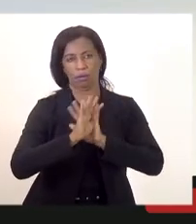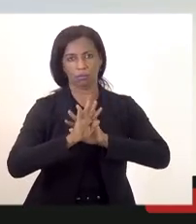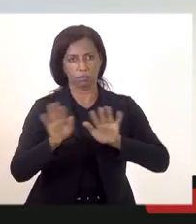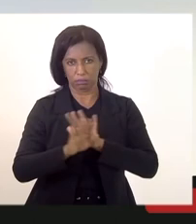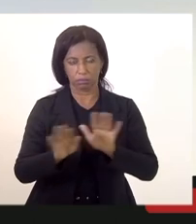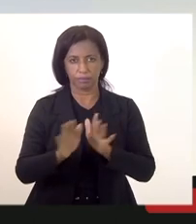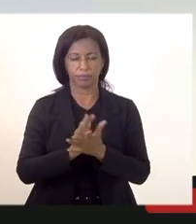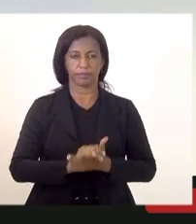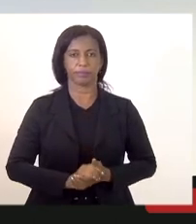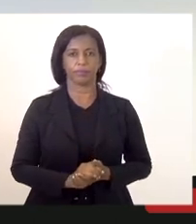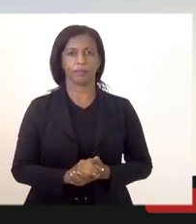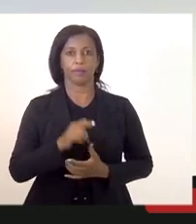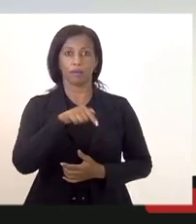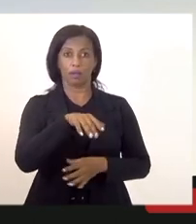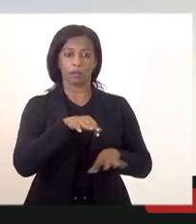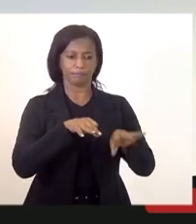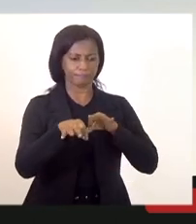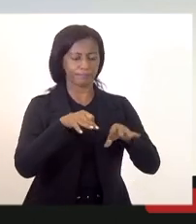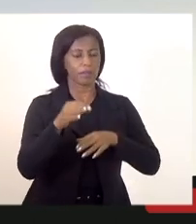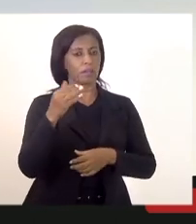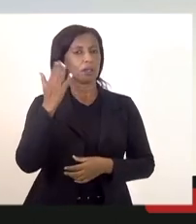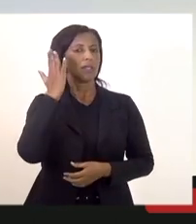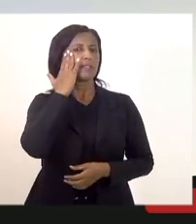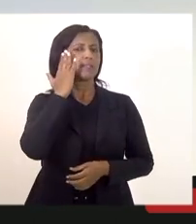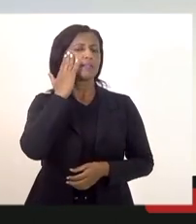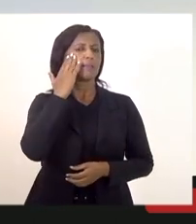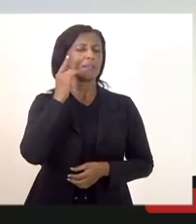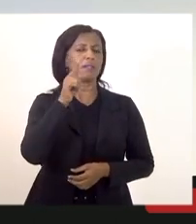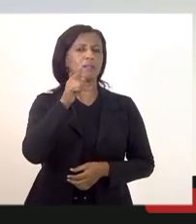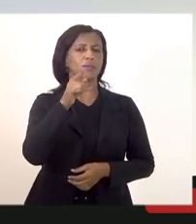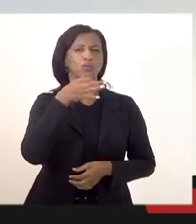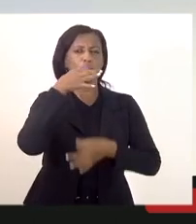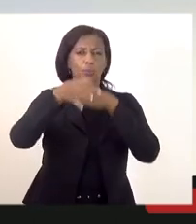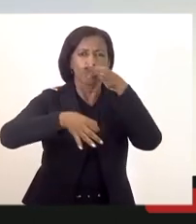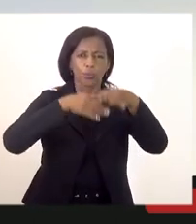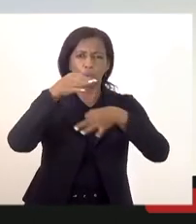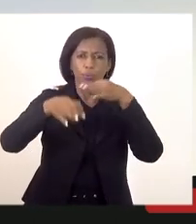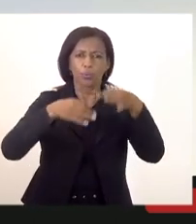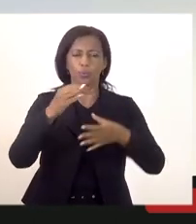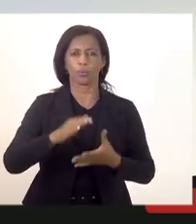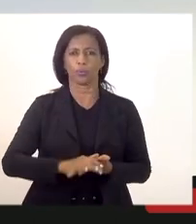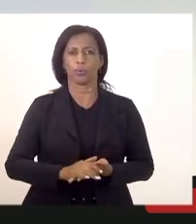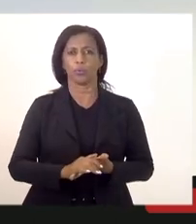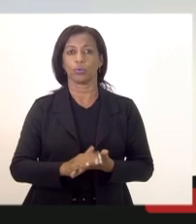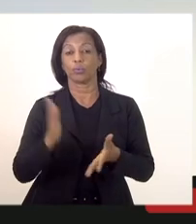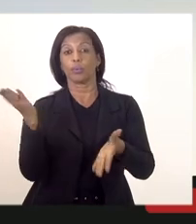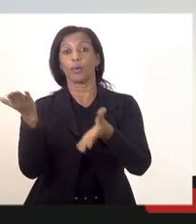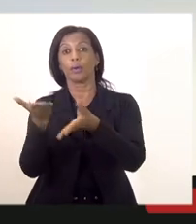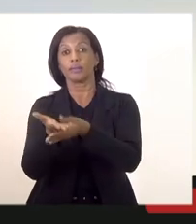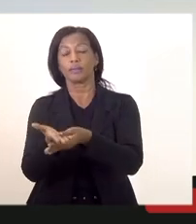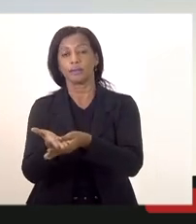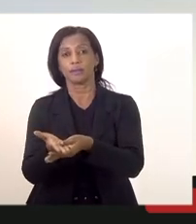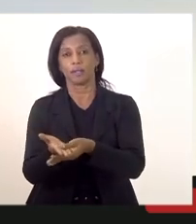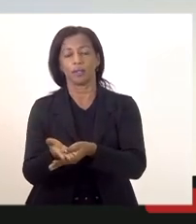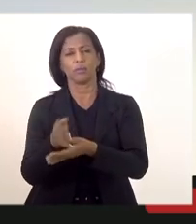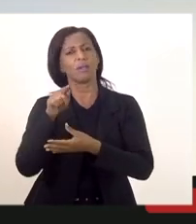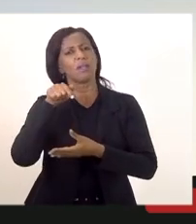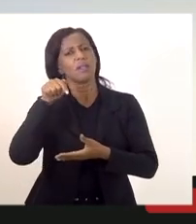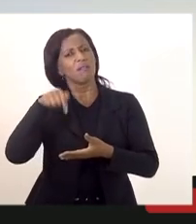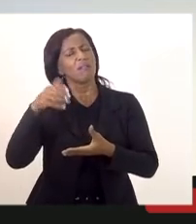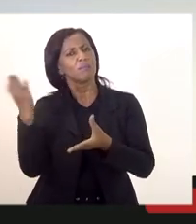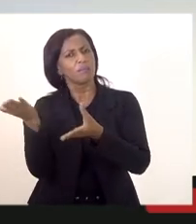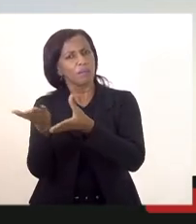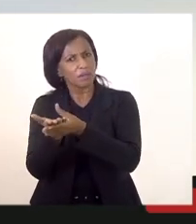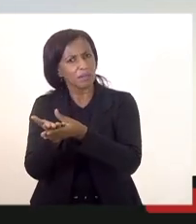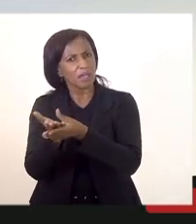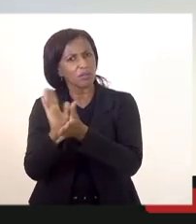forma eu queria saber do senhor senhor comandante a respeito do processo esse processo já